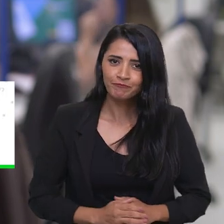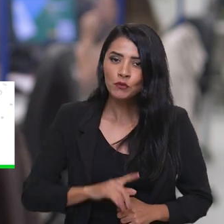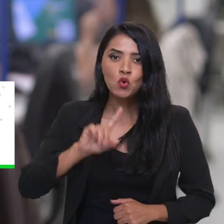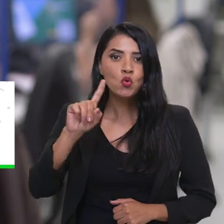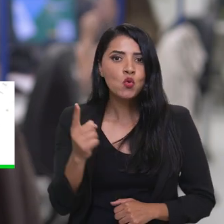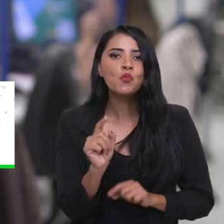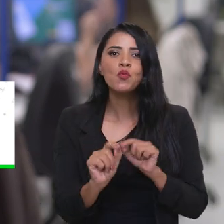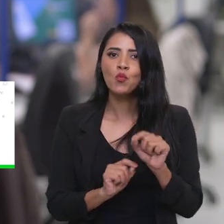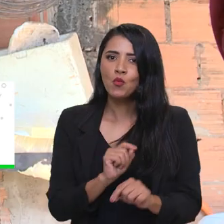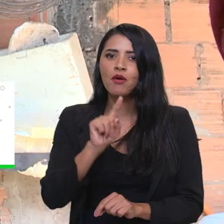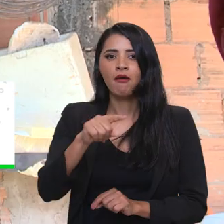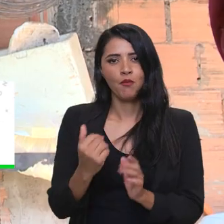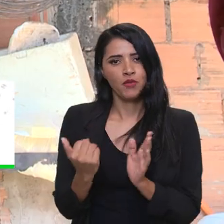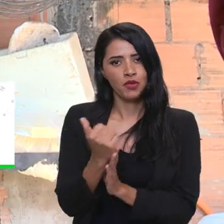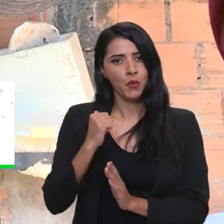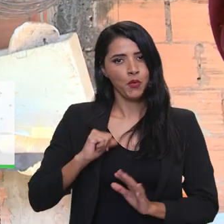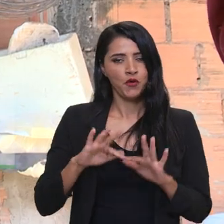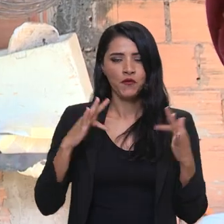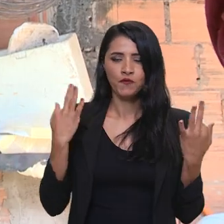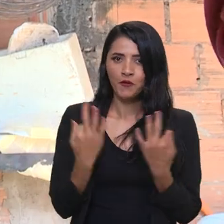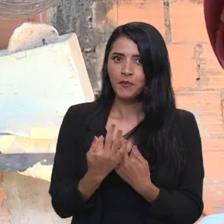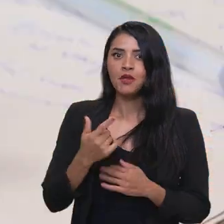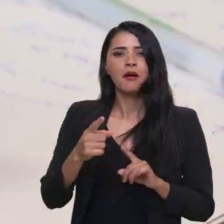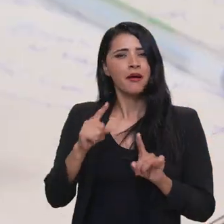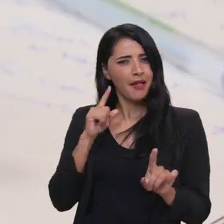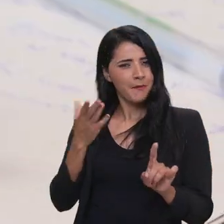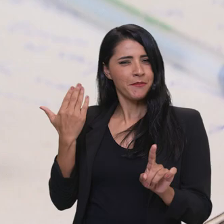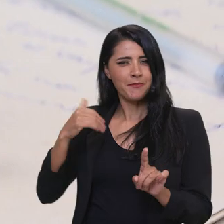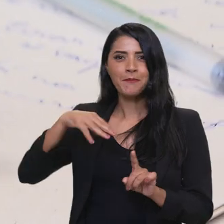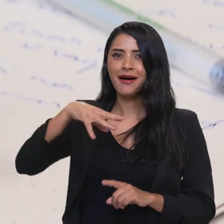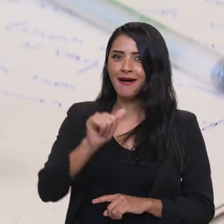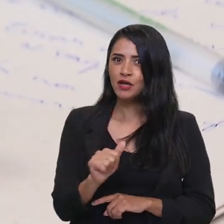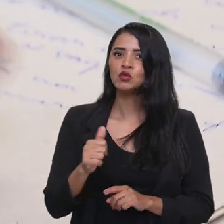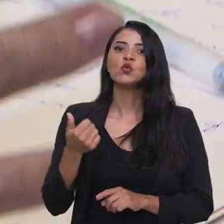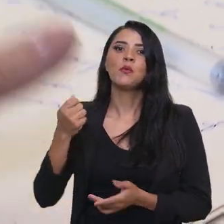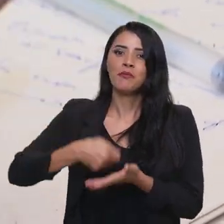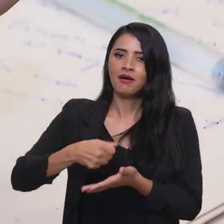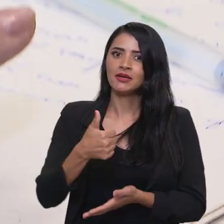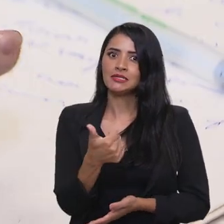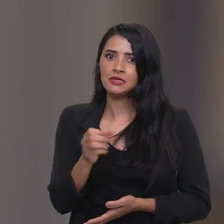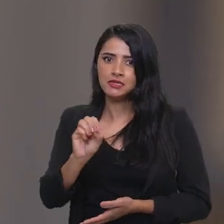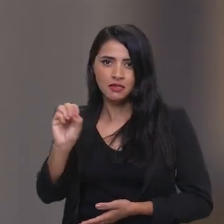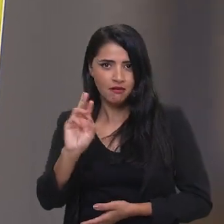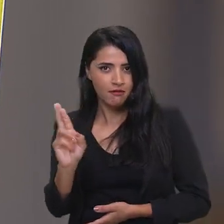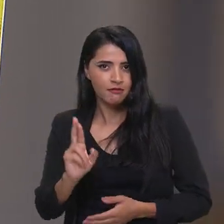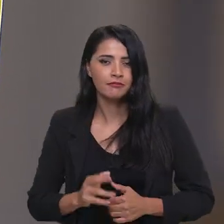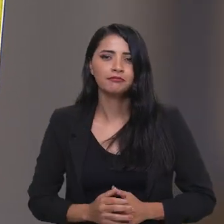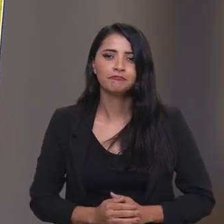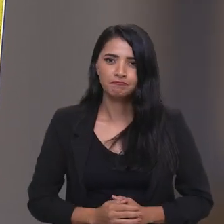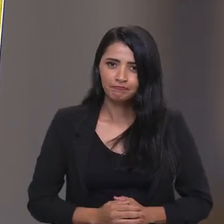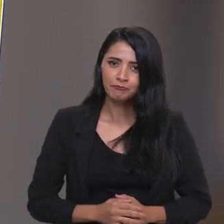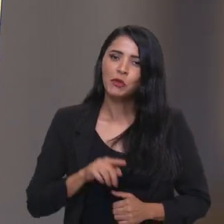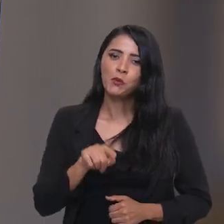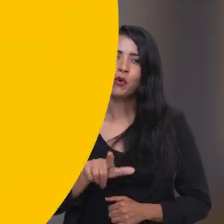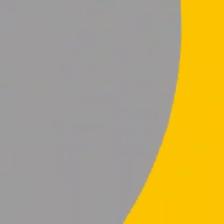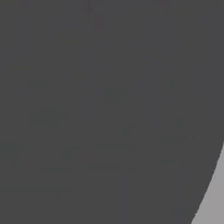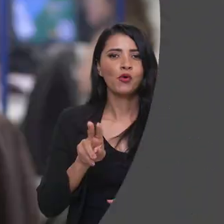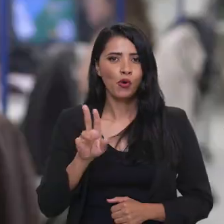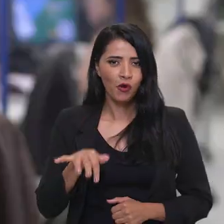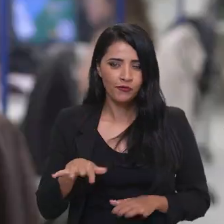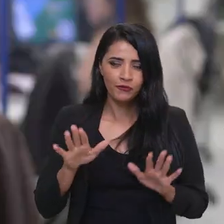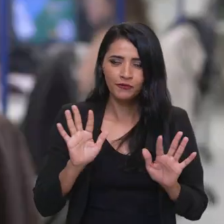beneficiam as mulheres. Uma das ações é o aumento do Bolsa Família, que desde março tem valor mínimo de 600 reais.